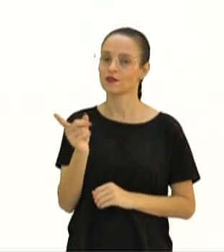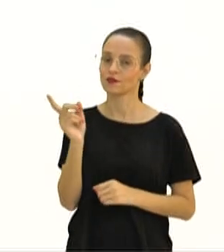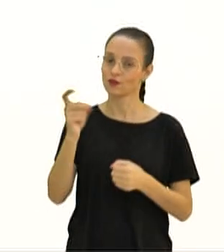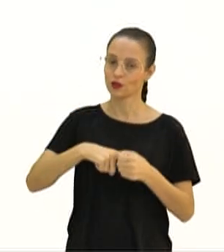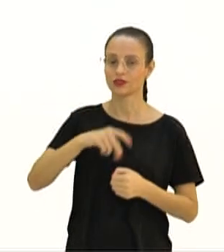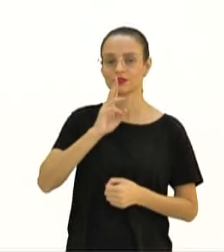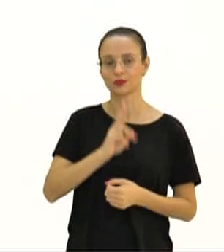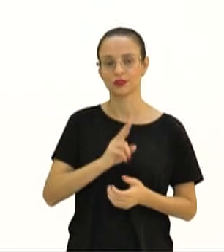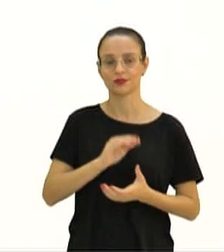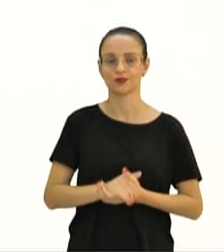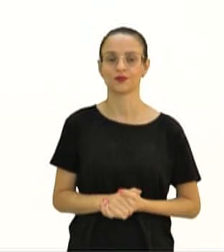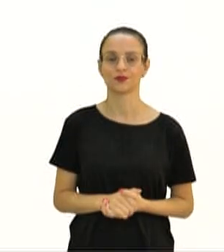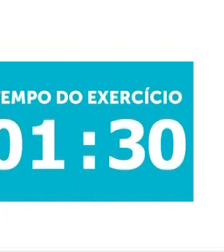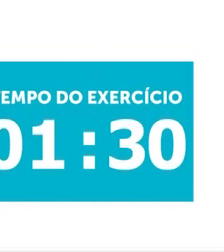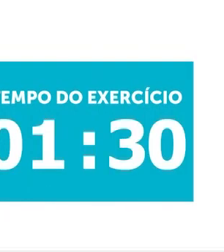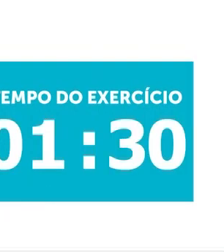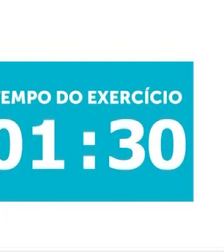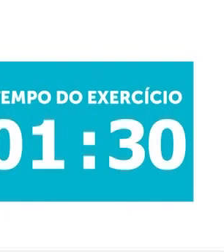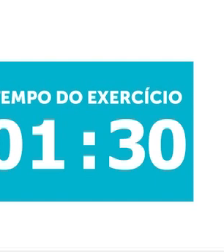resposta.